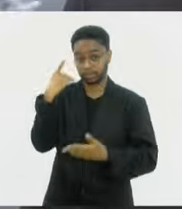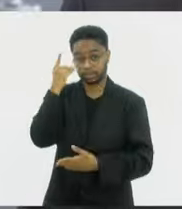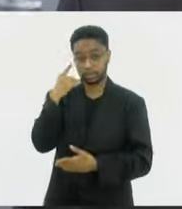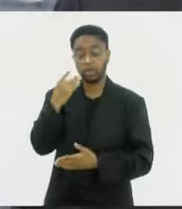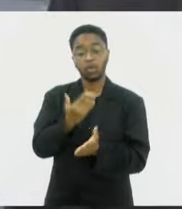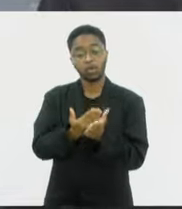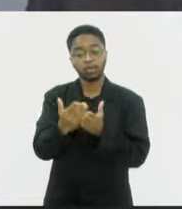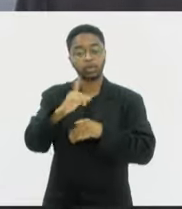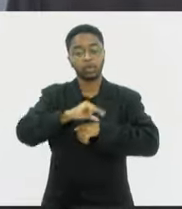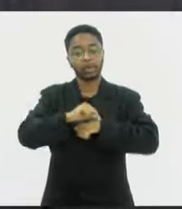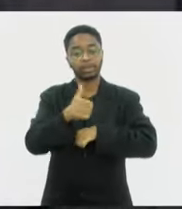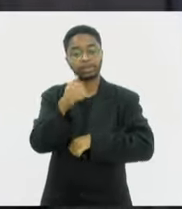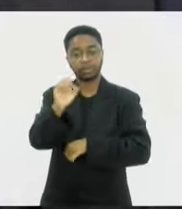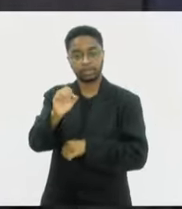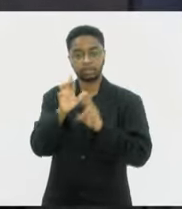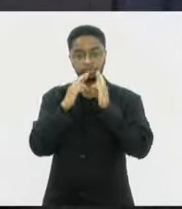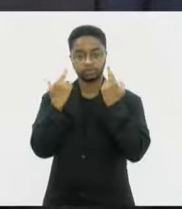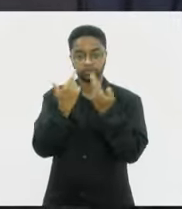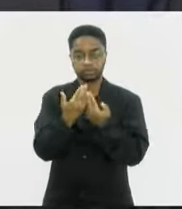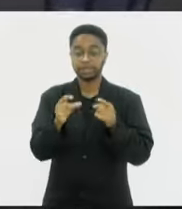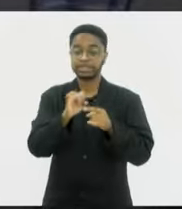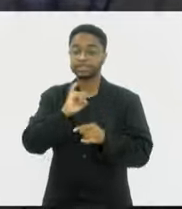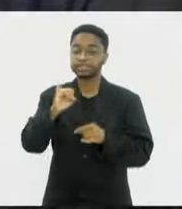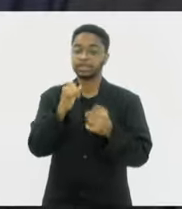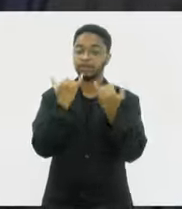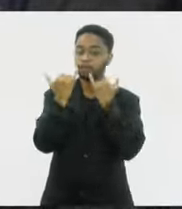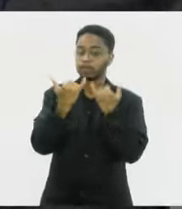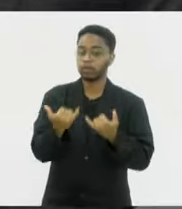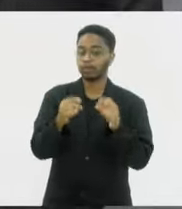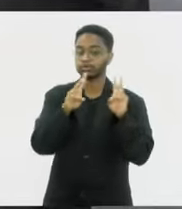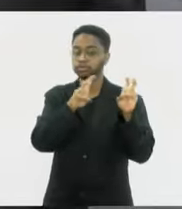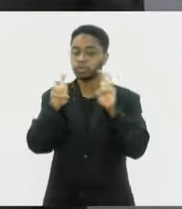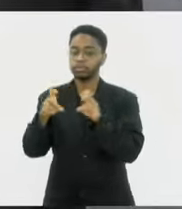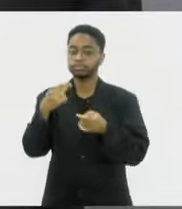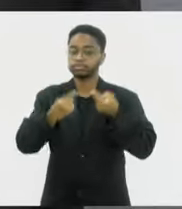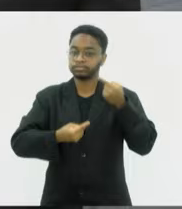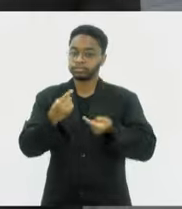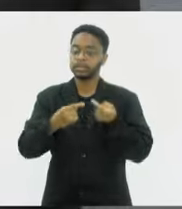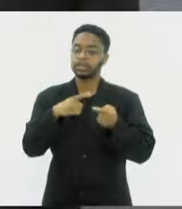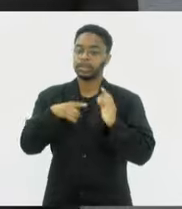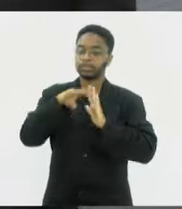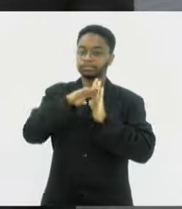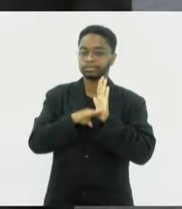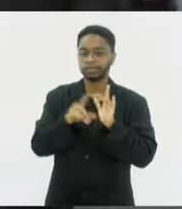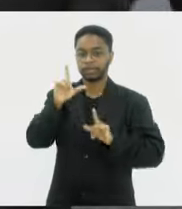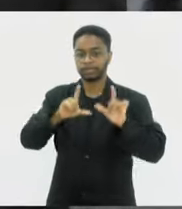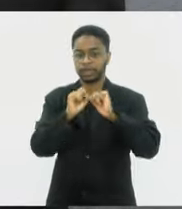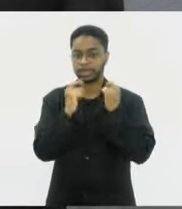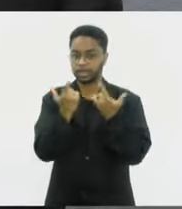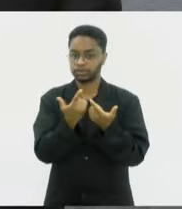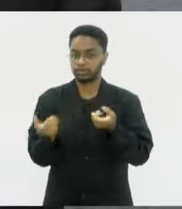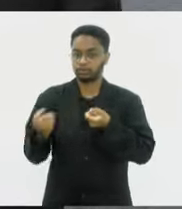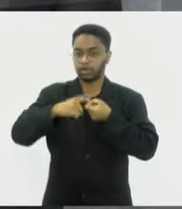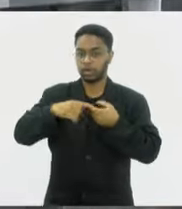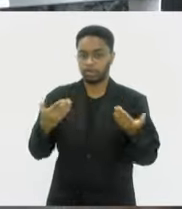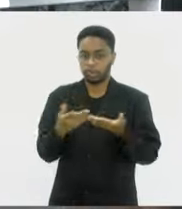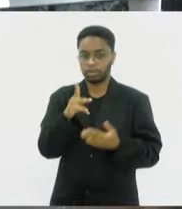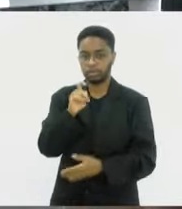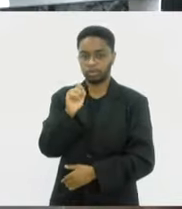essa reunião começa, e mais informações do que foi discutido você acompanha ao longo da programação da TV Alerj. Voltamos com você, Putira.